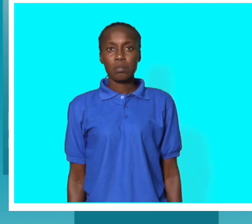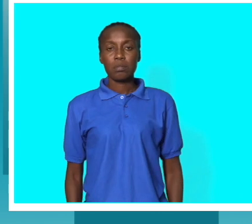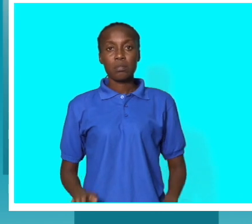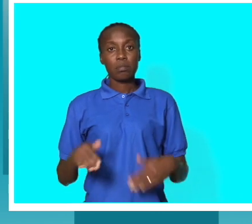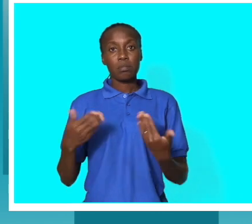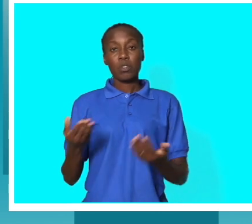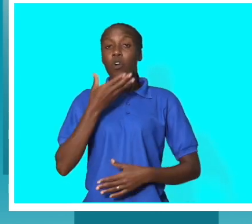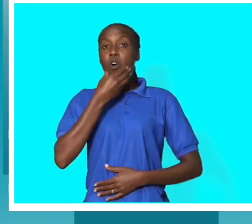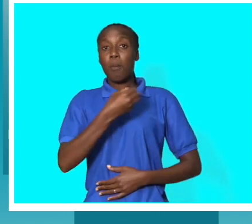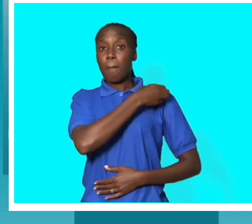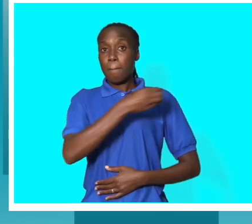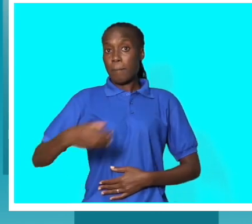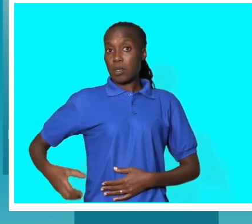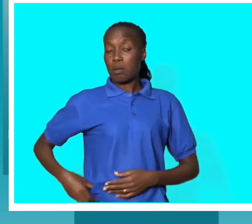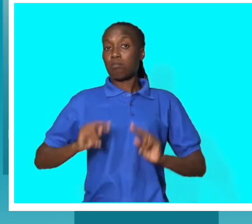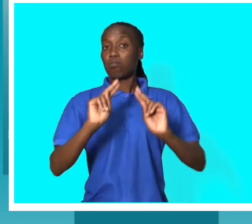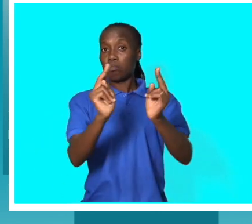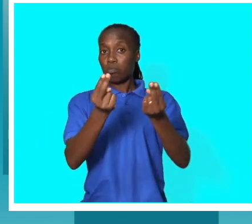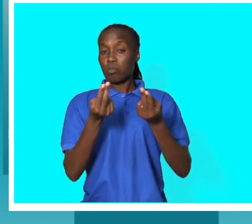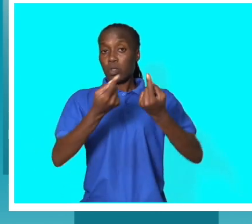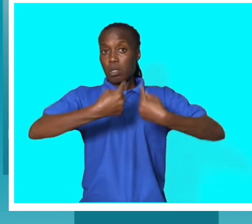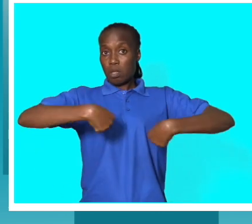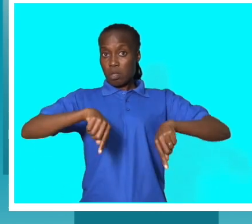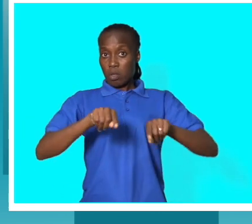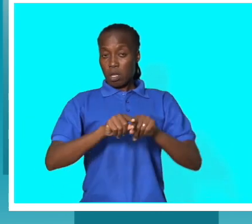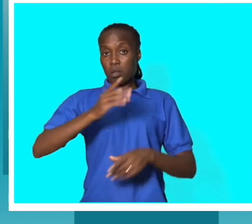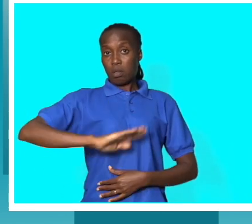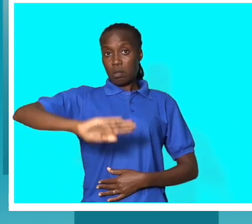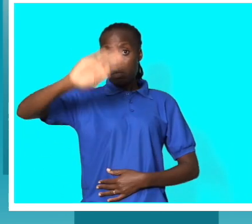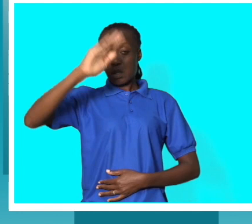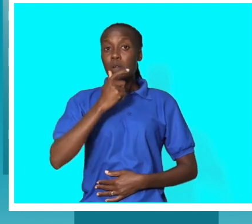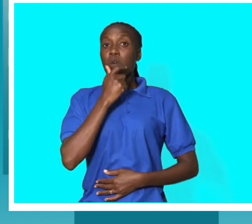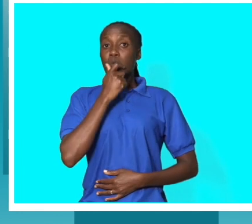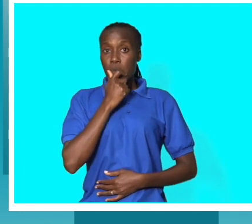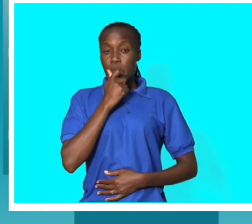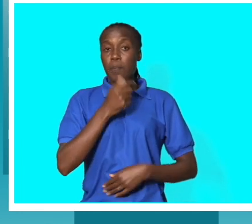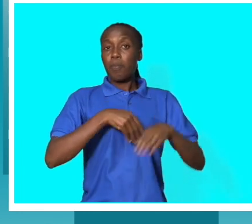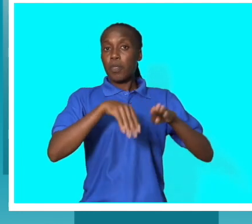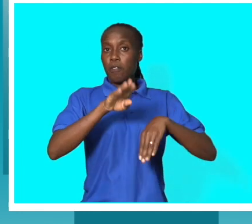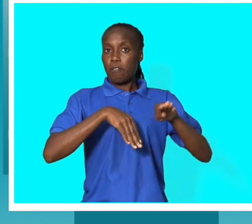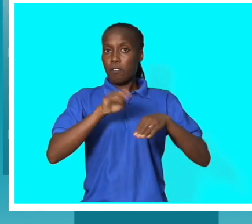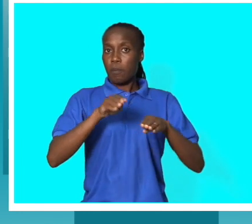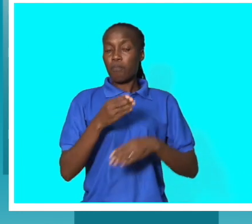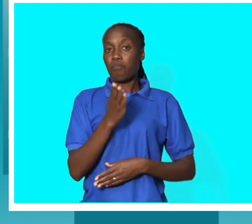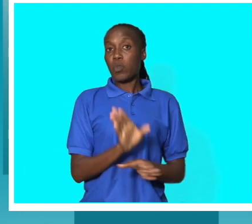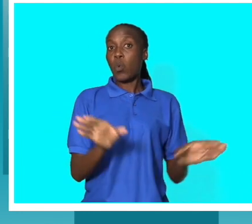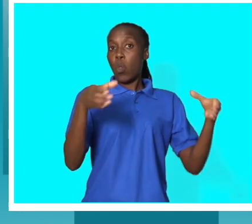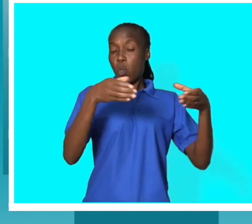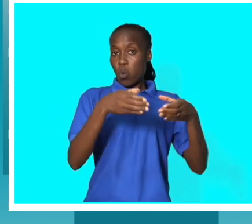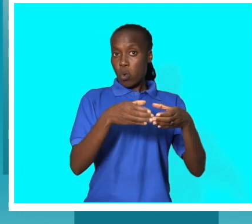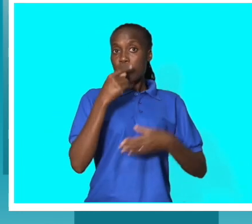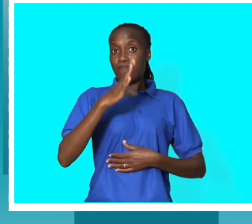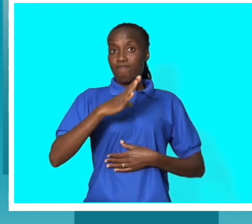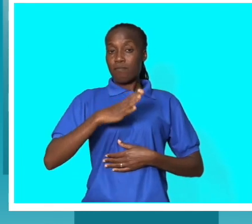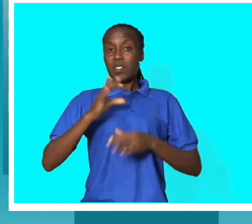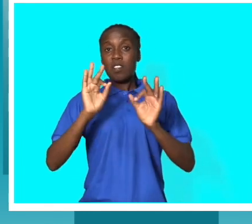Noberto dos Santos, novo presidente da Comissão Nacional de Árbitros de Futebol, organismo subordinado à